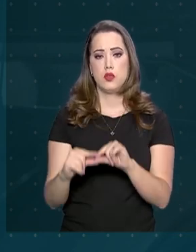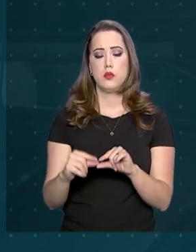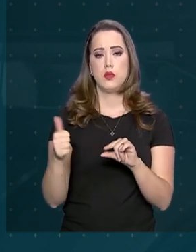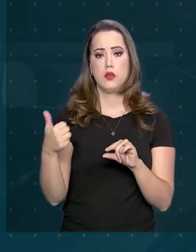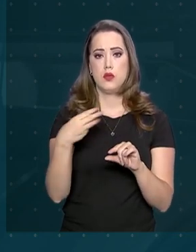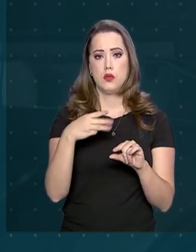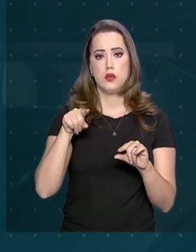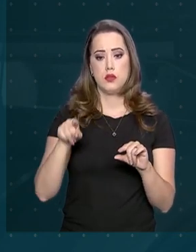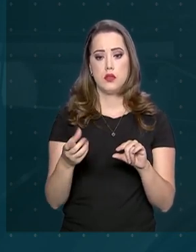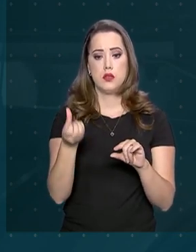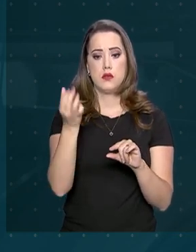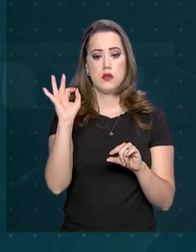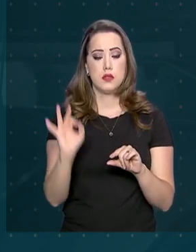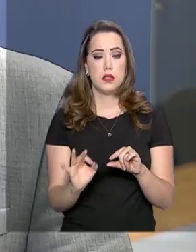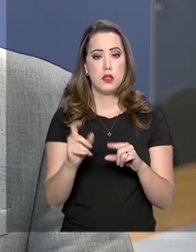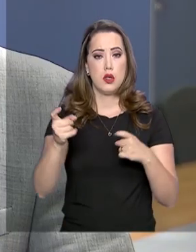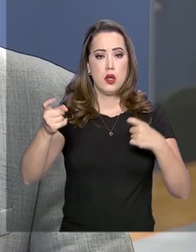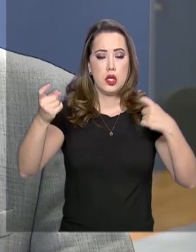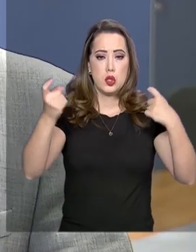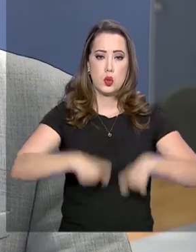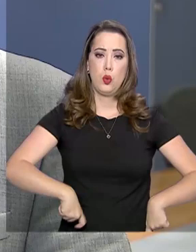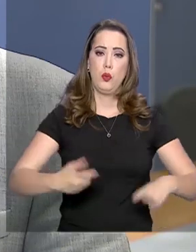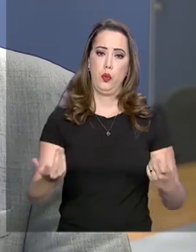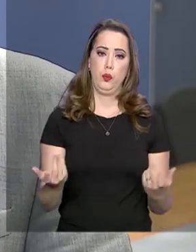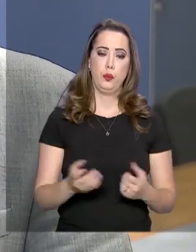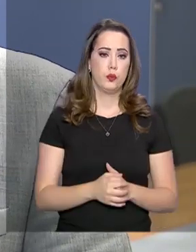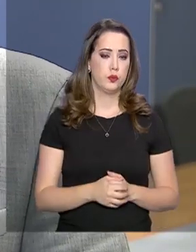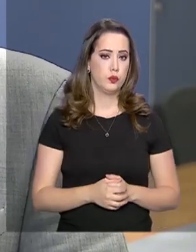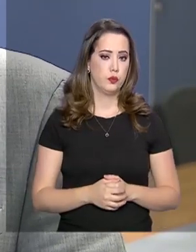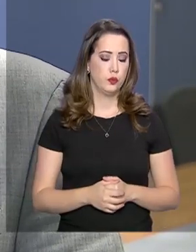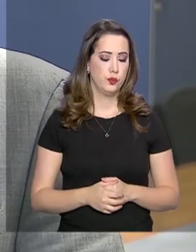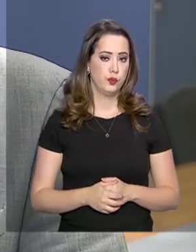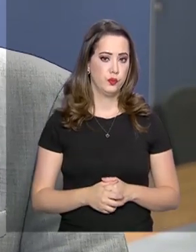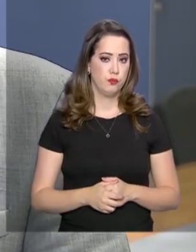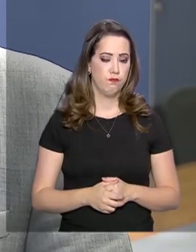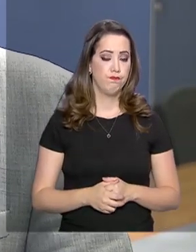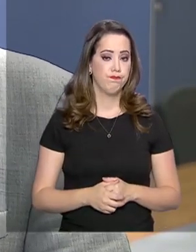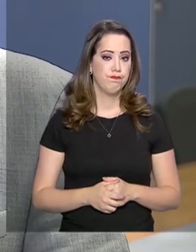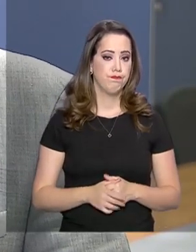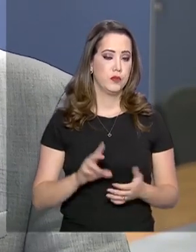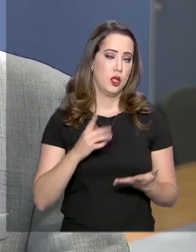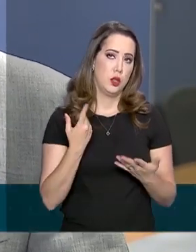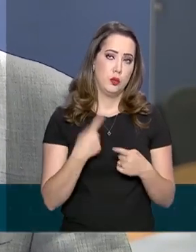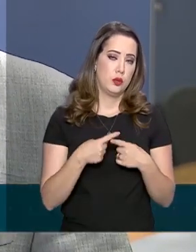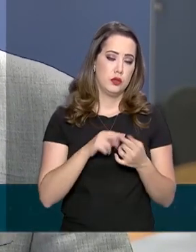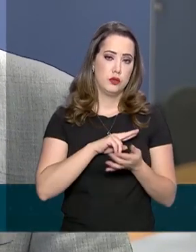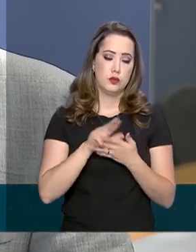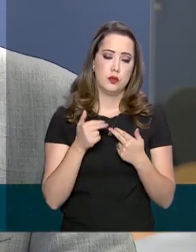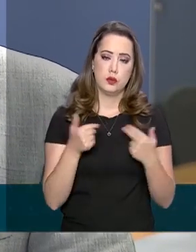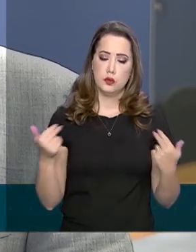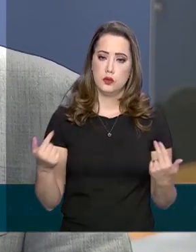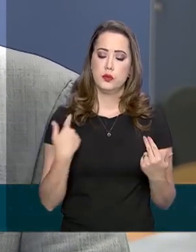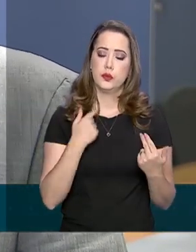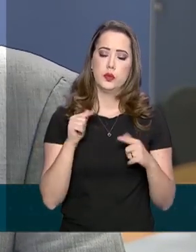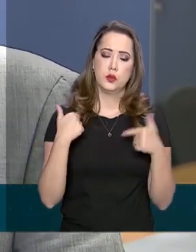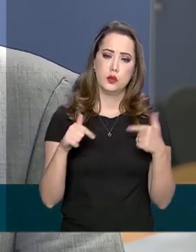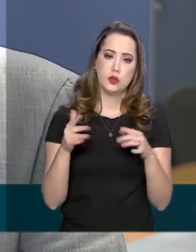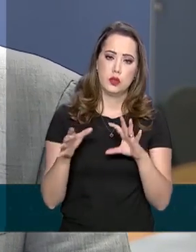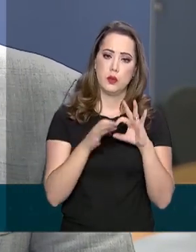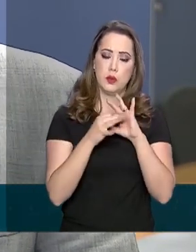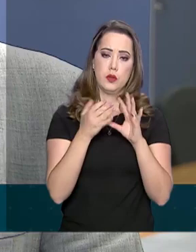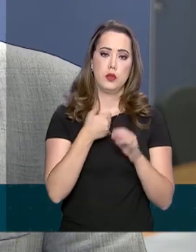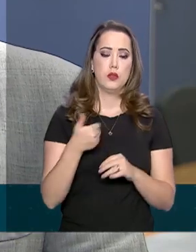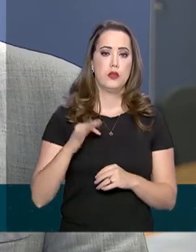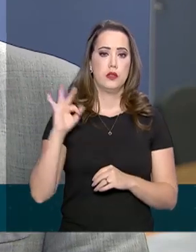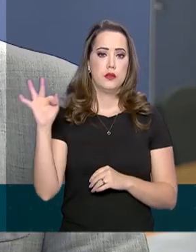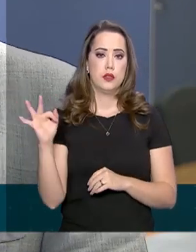nos casos de estupro. Nós estamos atribuindo a vários fatores. Um deles é a atuação integrada da União dos